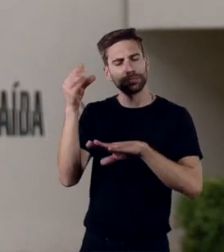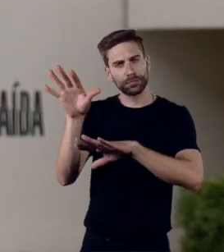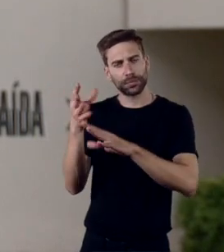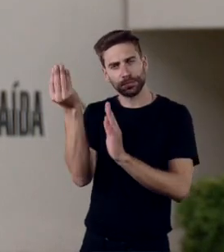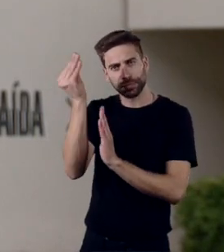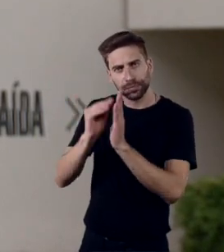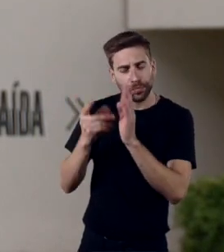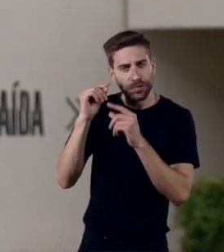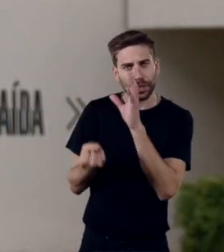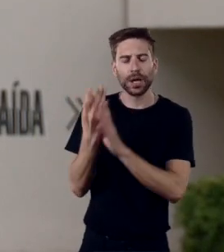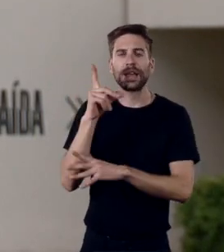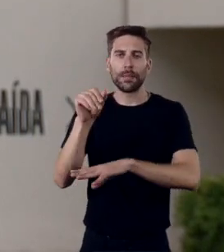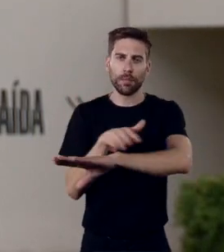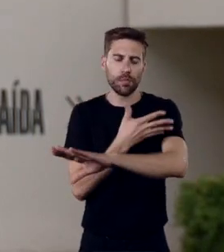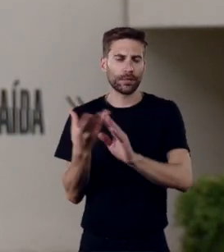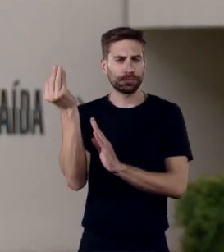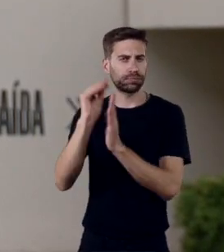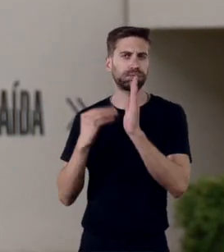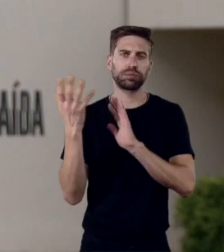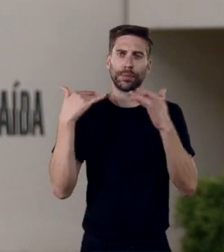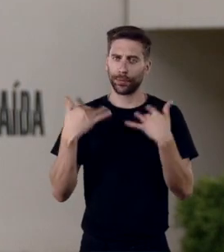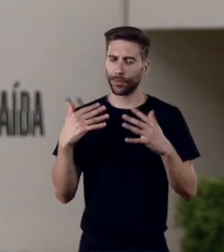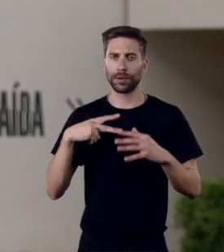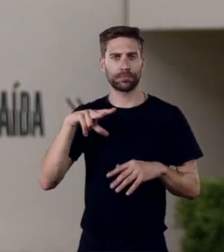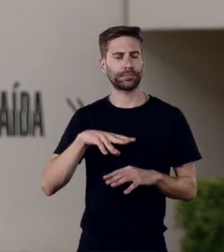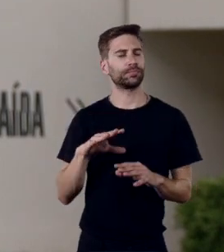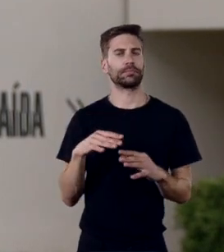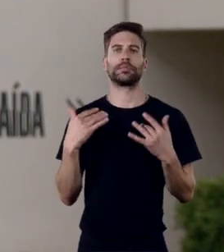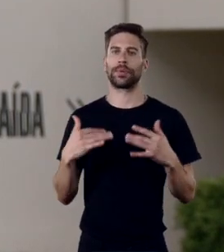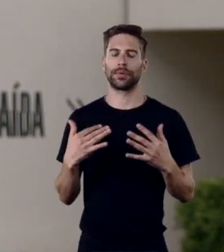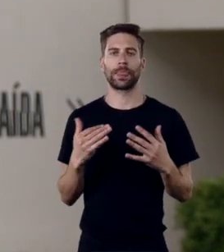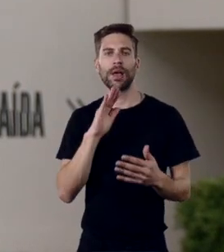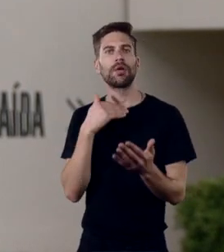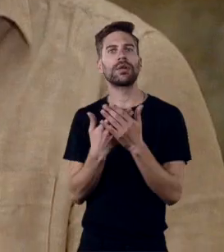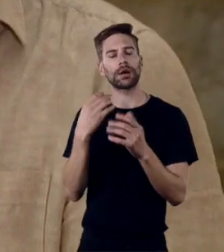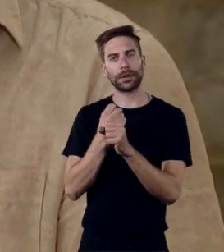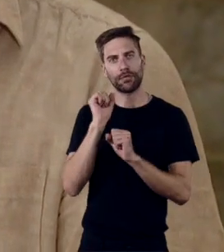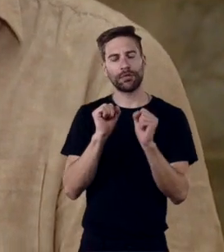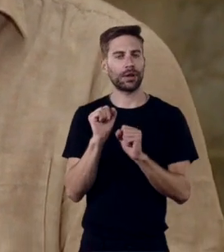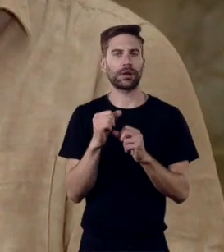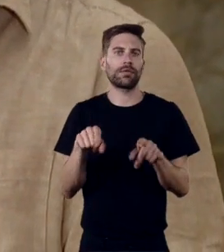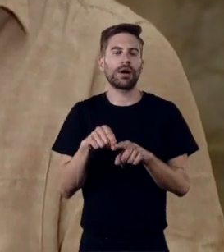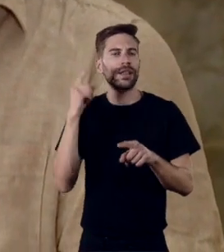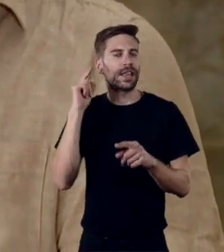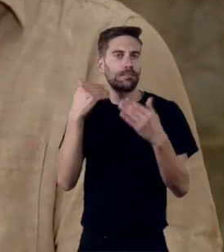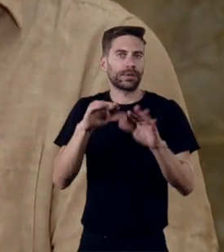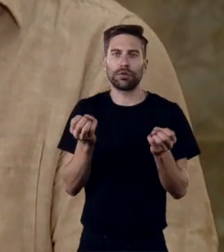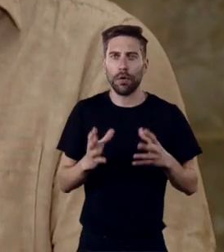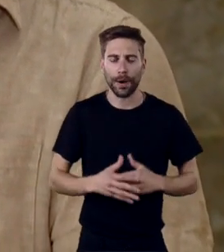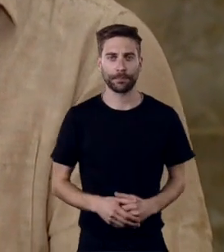portugueses. Portanto, isso faz com que a obra dele Possa ser intemporal. O Zeca era uma pessoa completamente